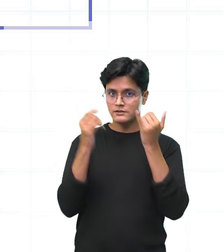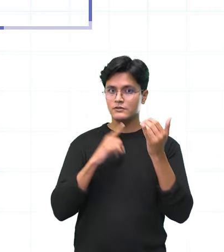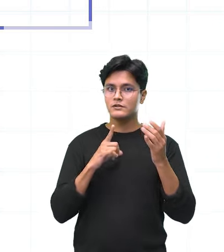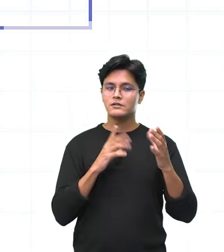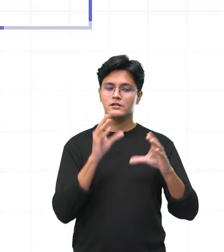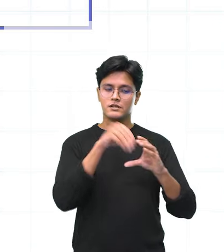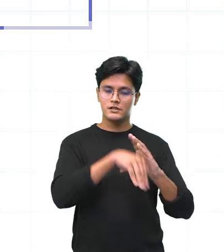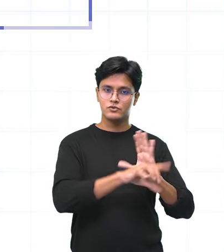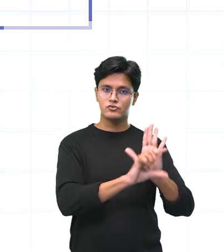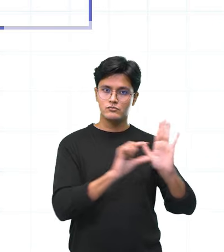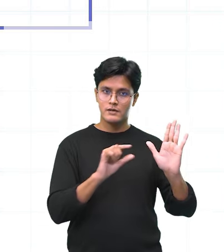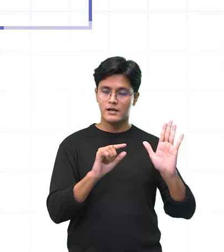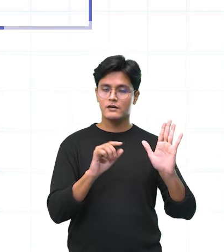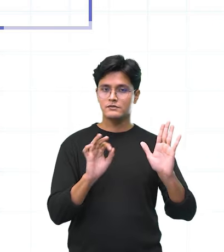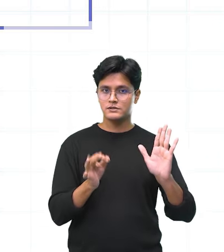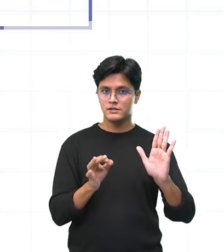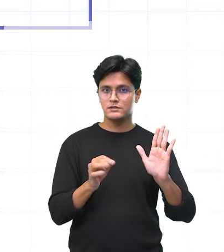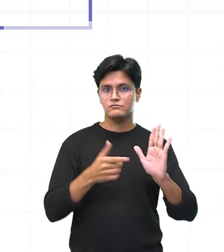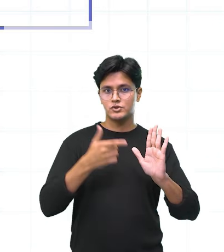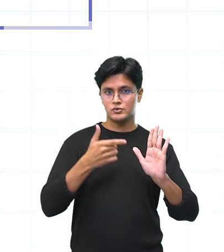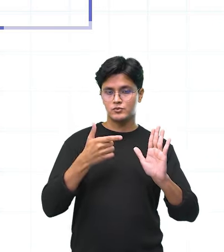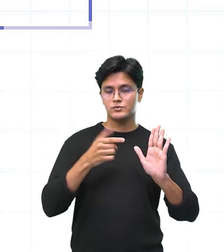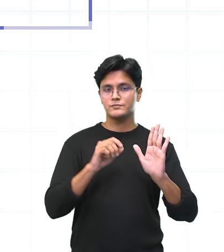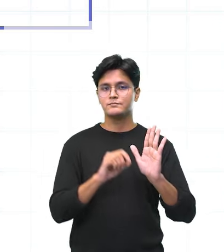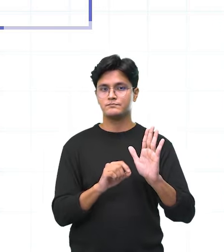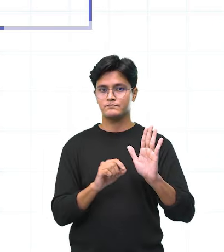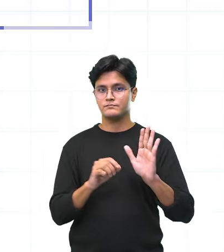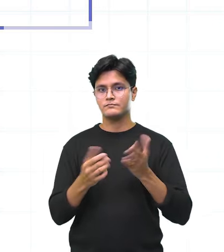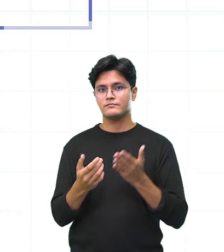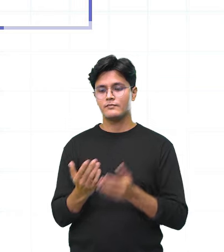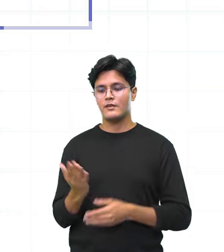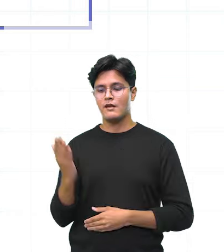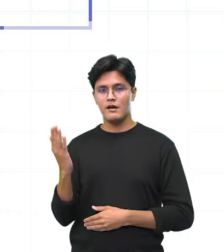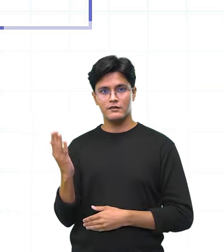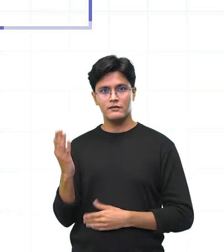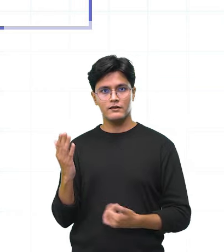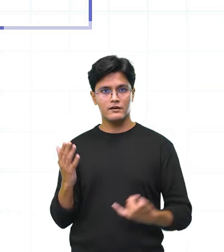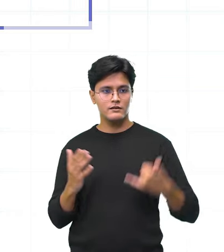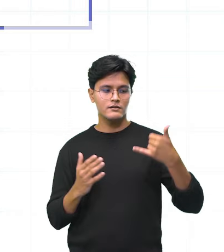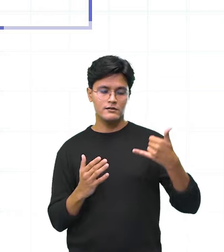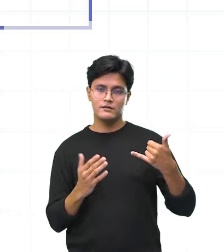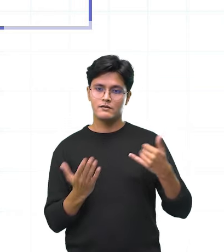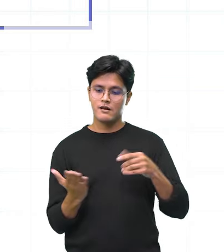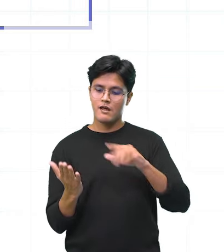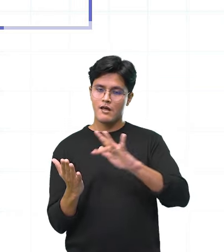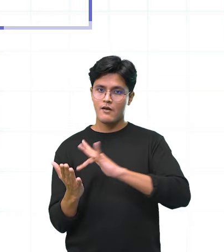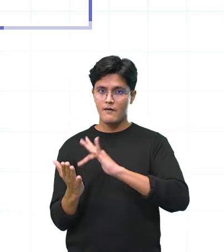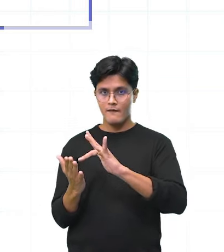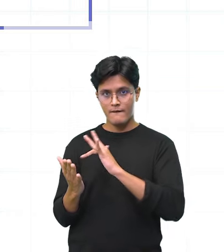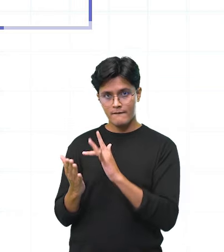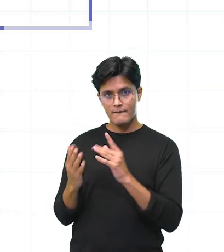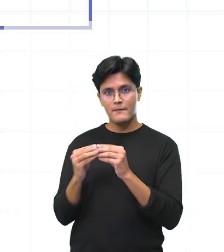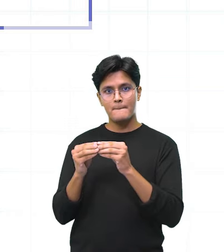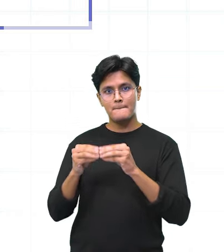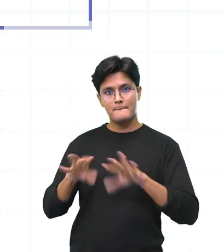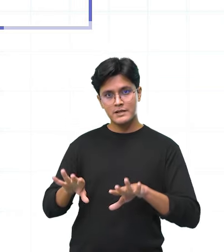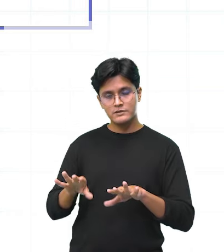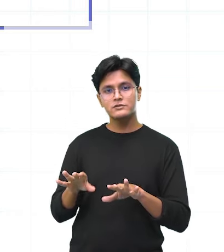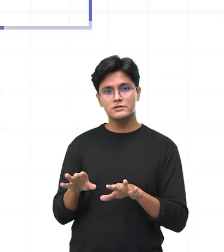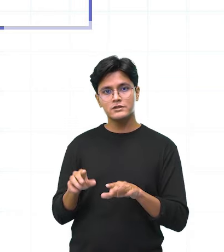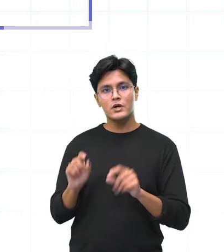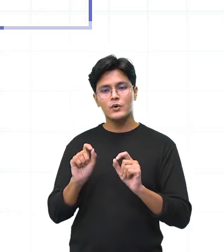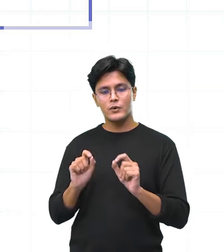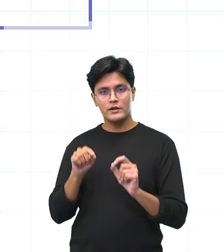parágrafo que a gente acabou de ler. As telas geram impactos cognitivos, afetivos e psicomotor nas